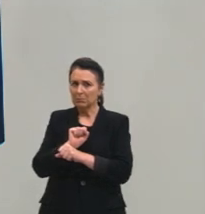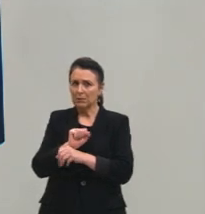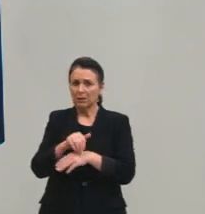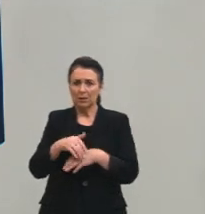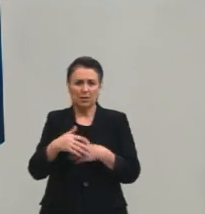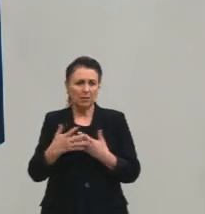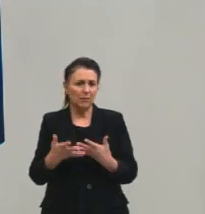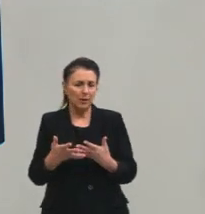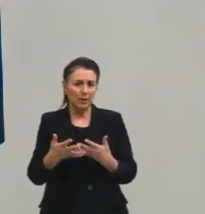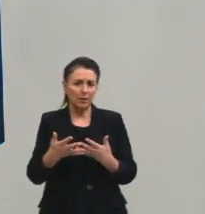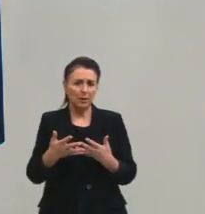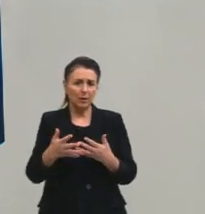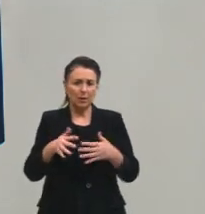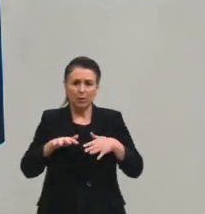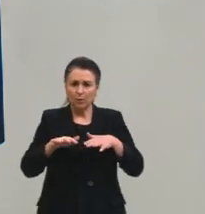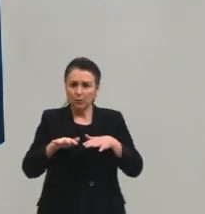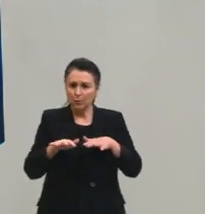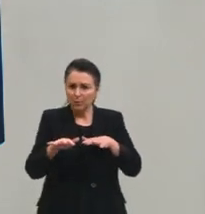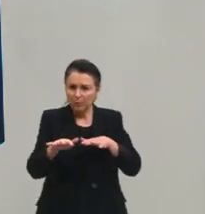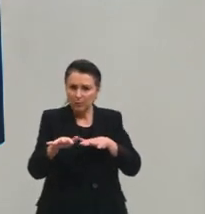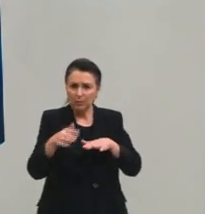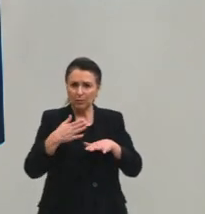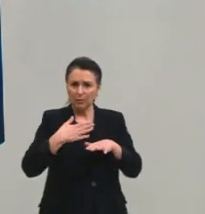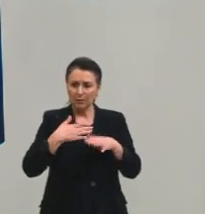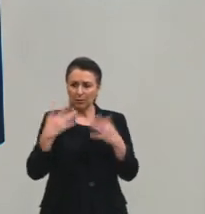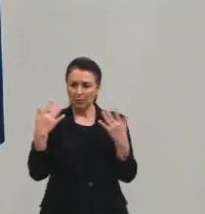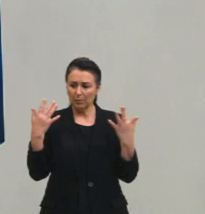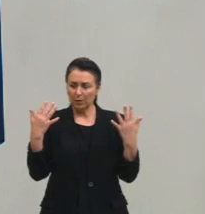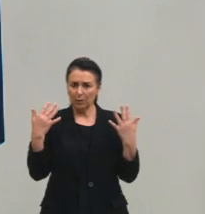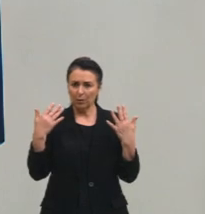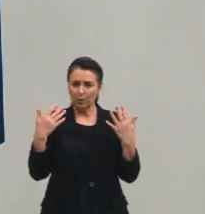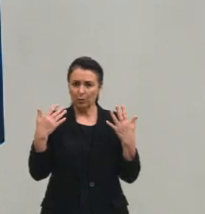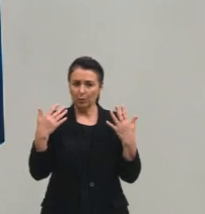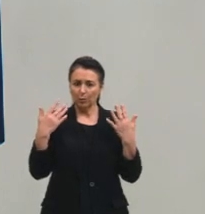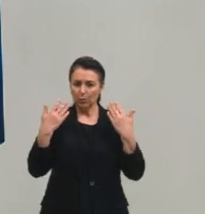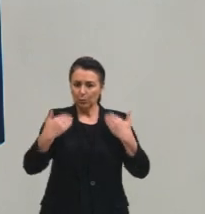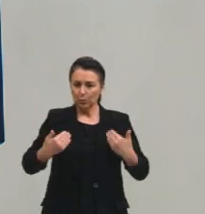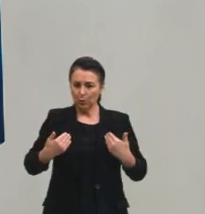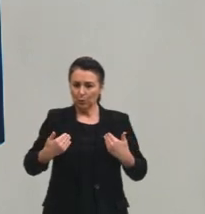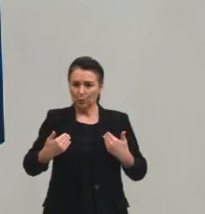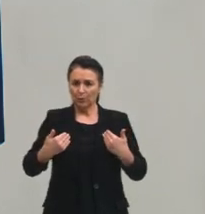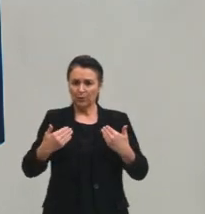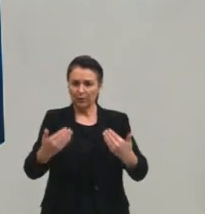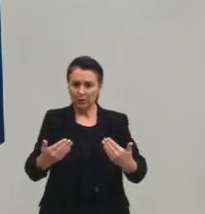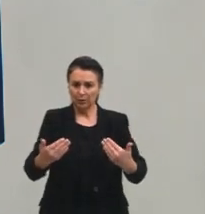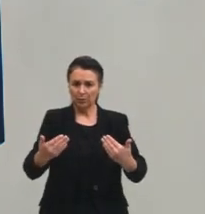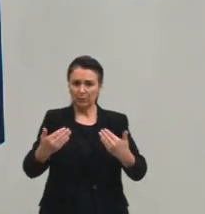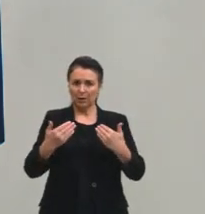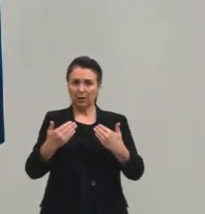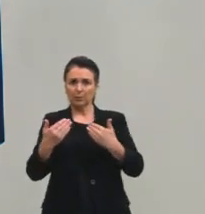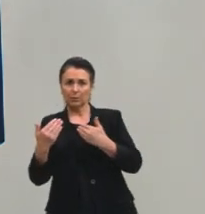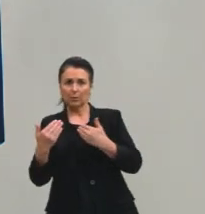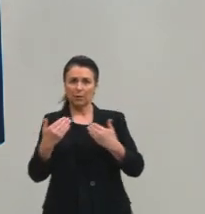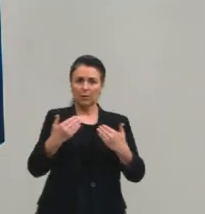os movimentos que eu estou fazendo com a mão, me inclinando, enfim, parece que eu estou parada, eu não estou caminhando. Certo? Bom,